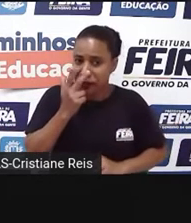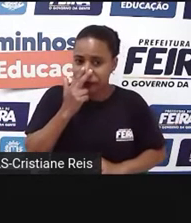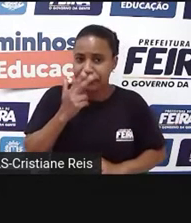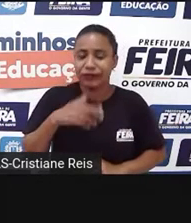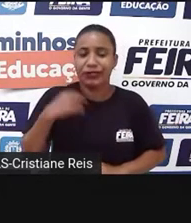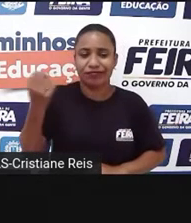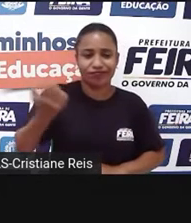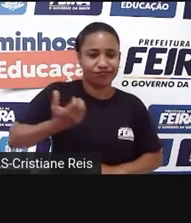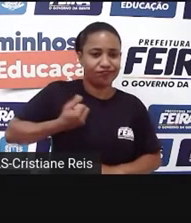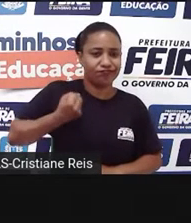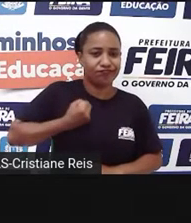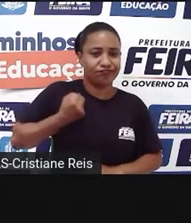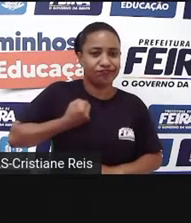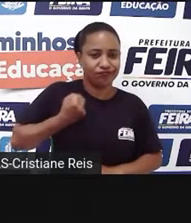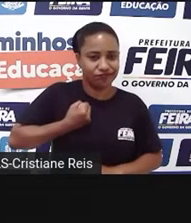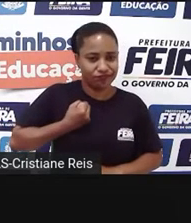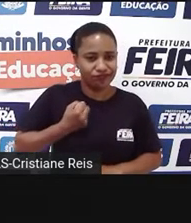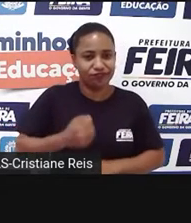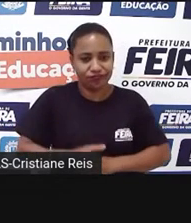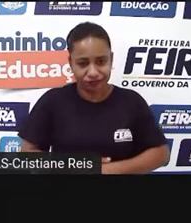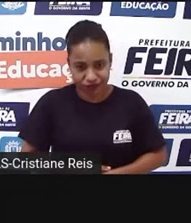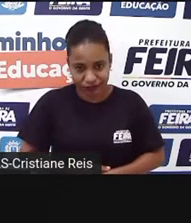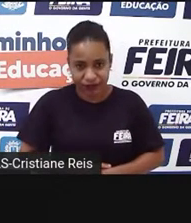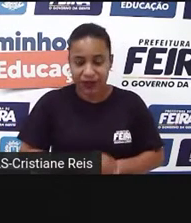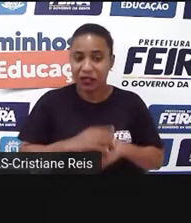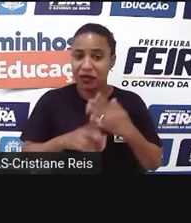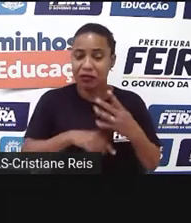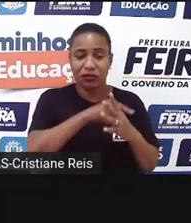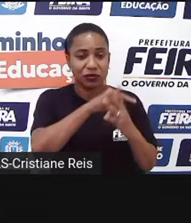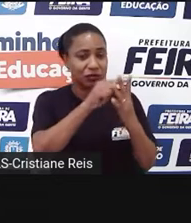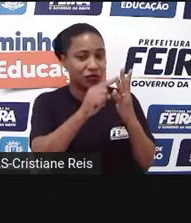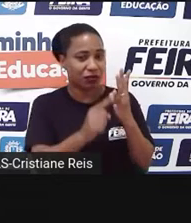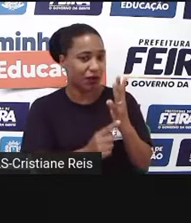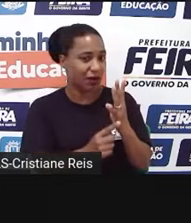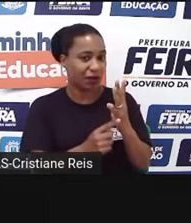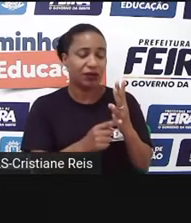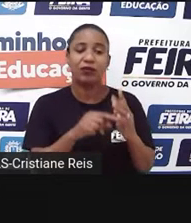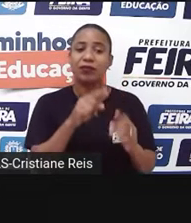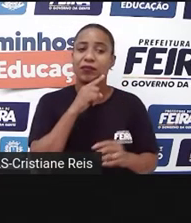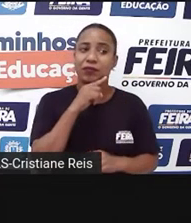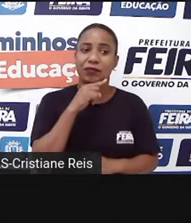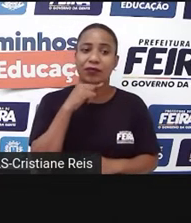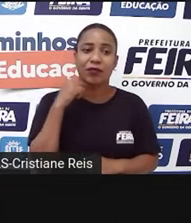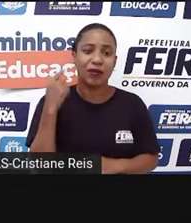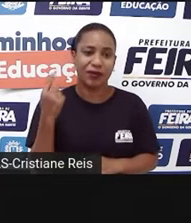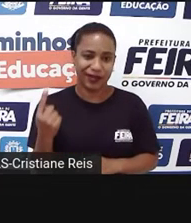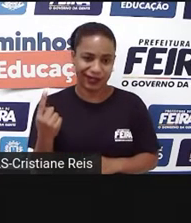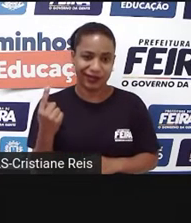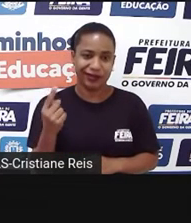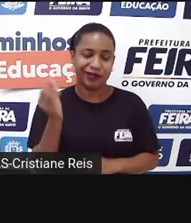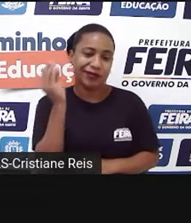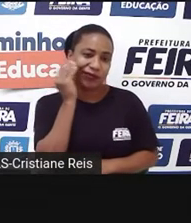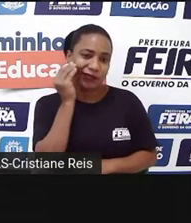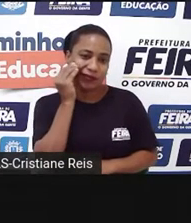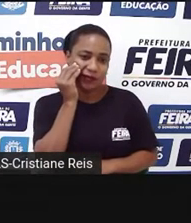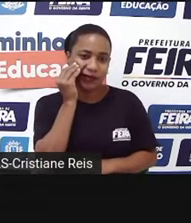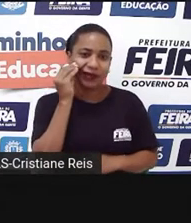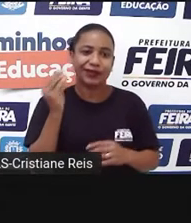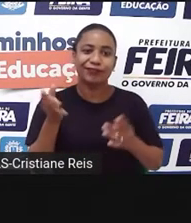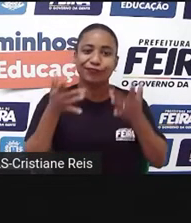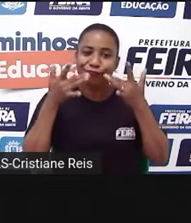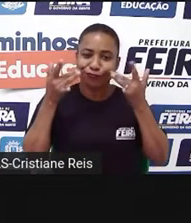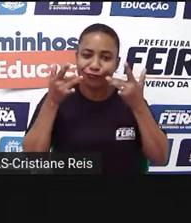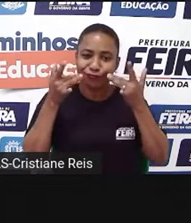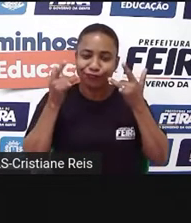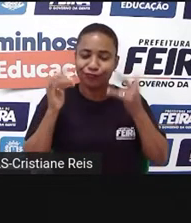todos os personagens principais da história morrem. E este é um exemplo de uma típica história